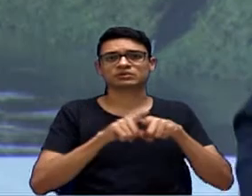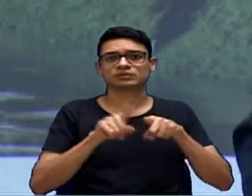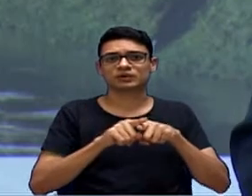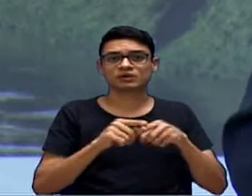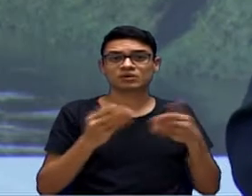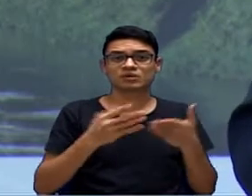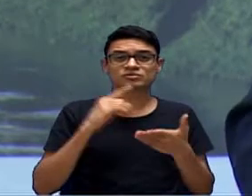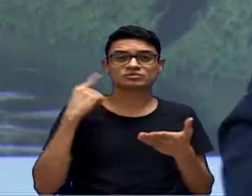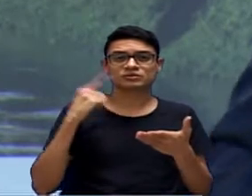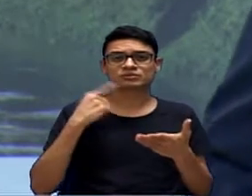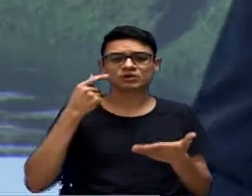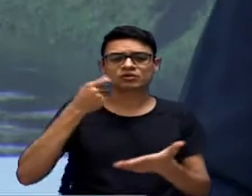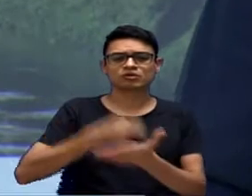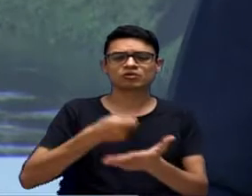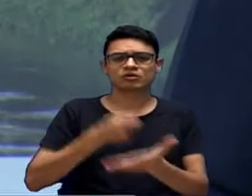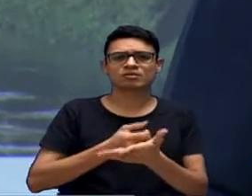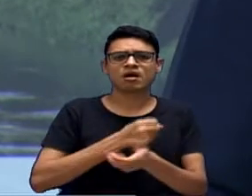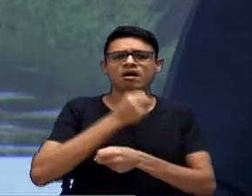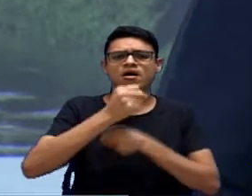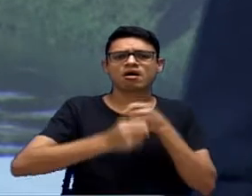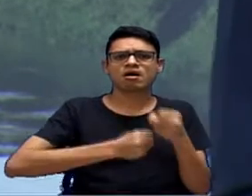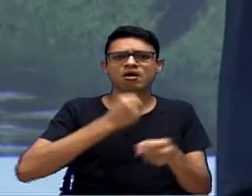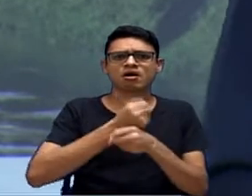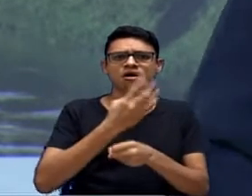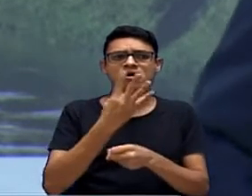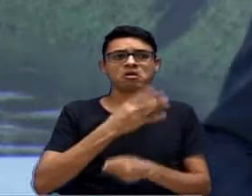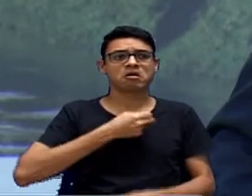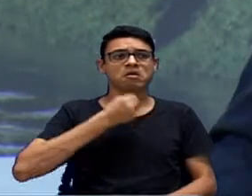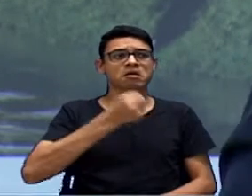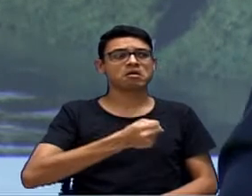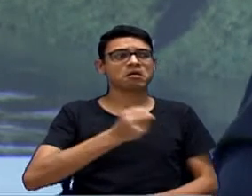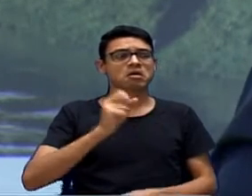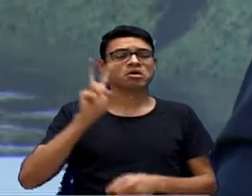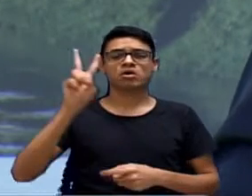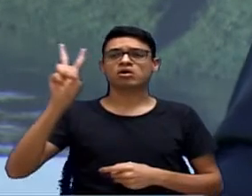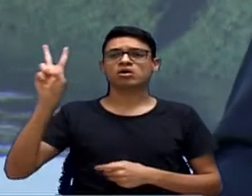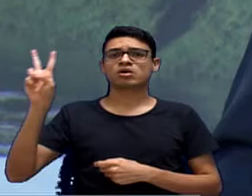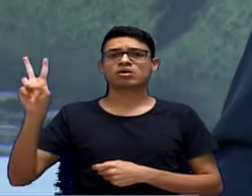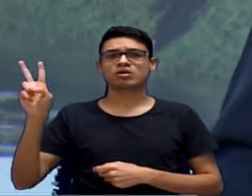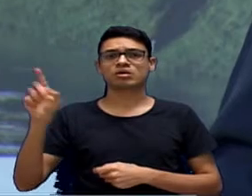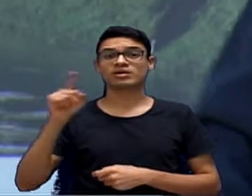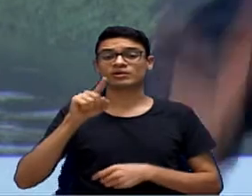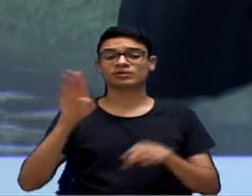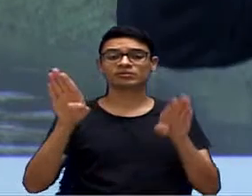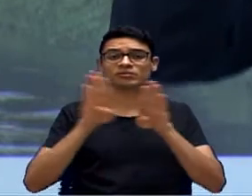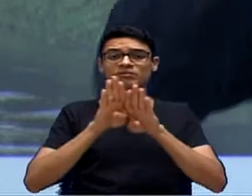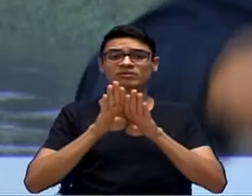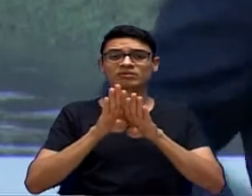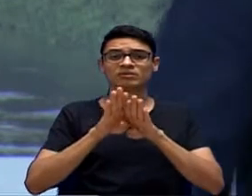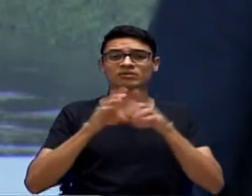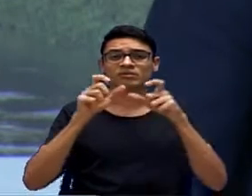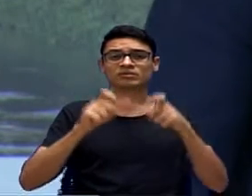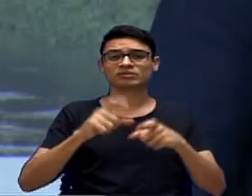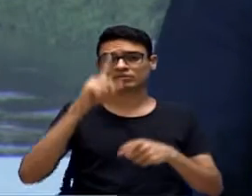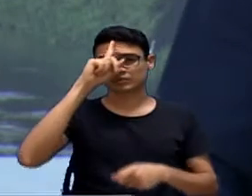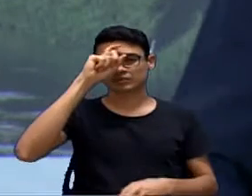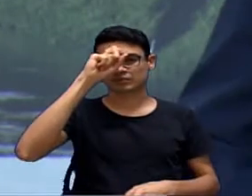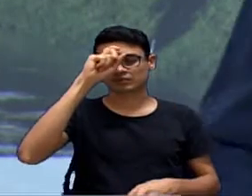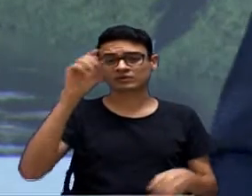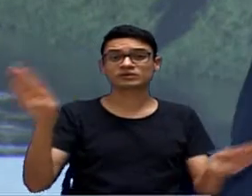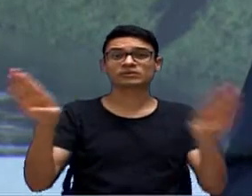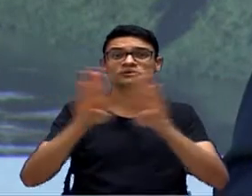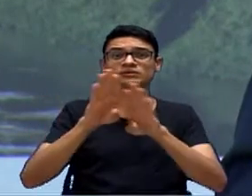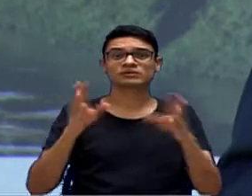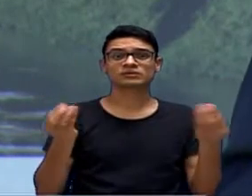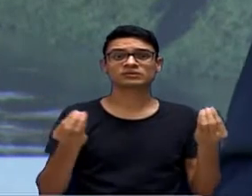ficam hibernando, só parece de 4 em 4 anos, o ambulatório fechado, graças a Deus, que eu até falei com